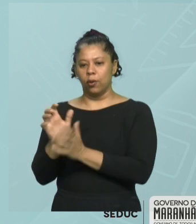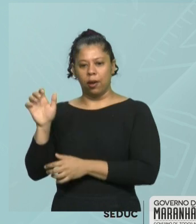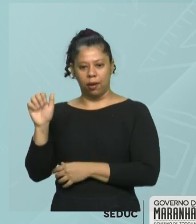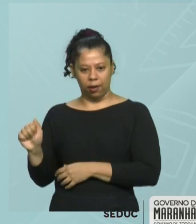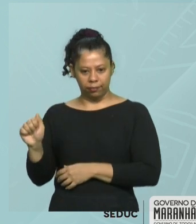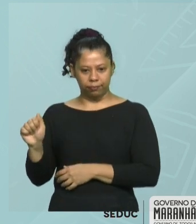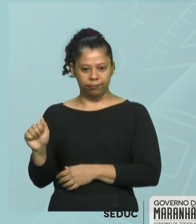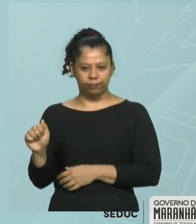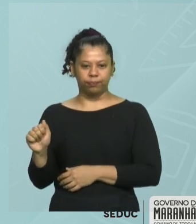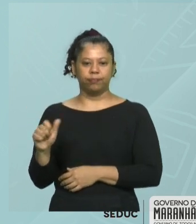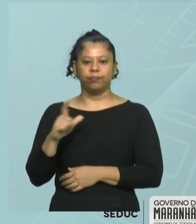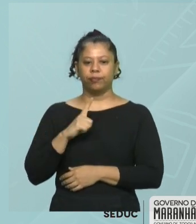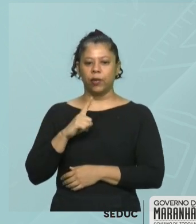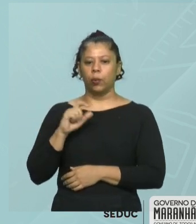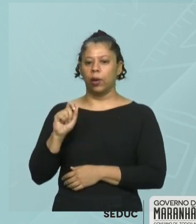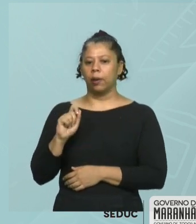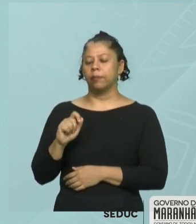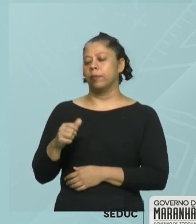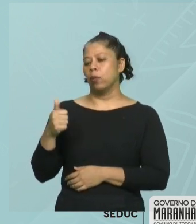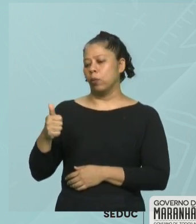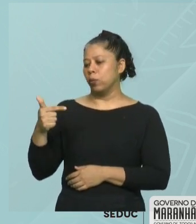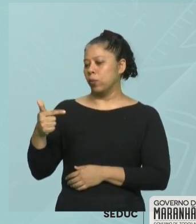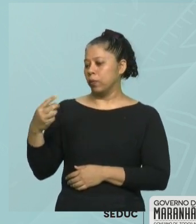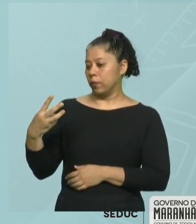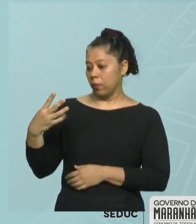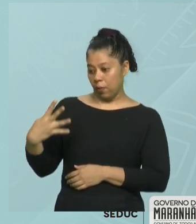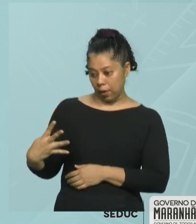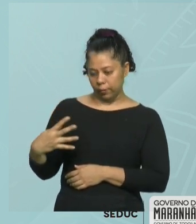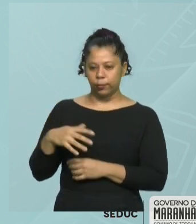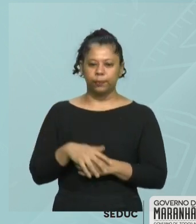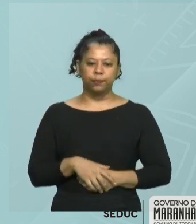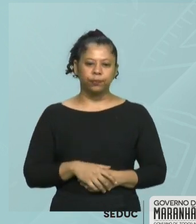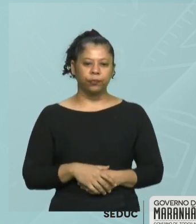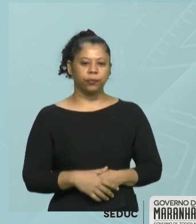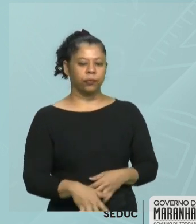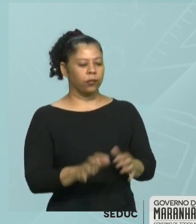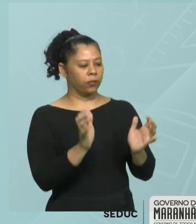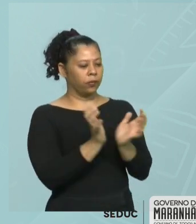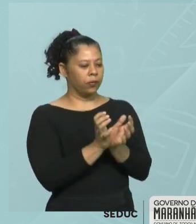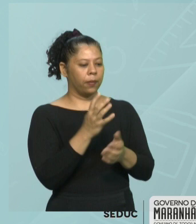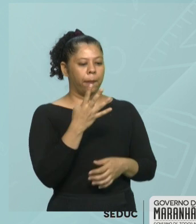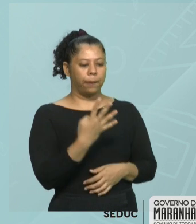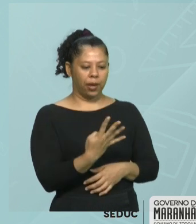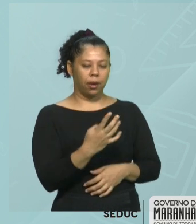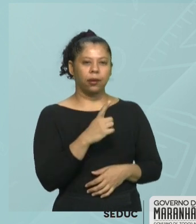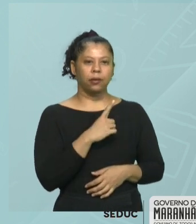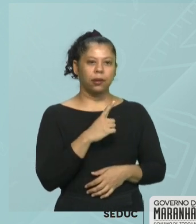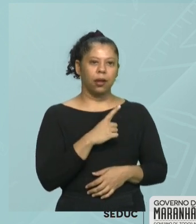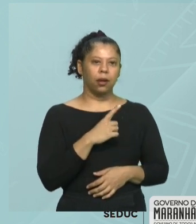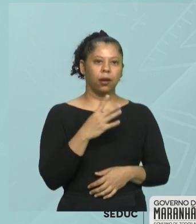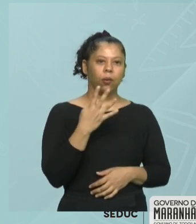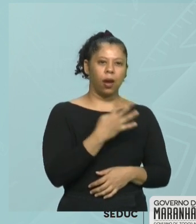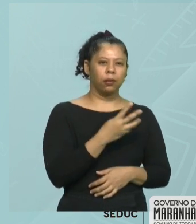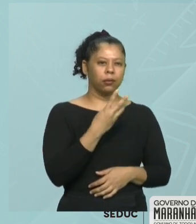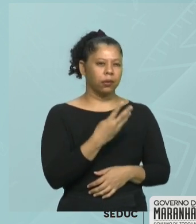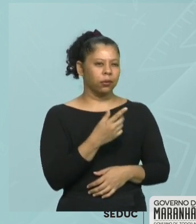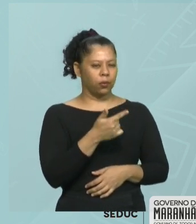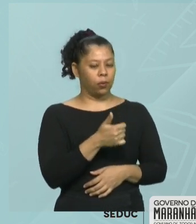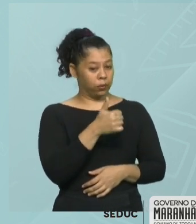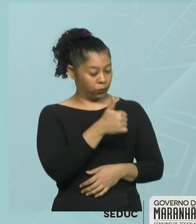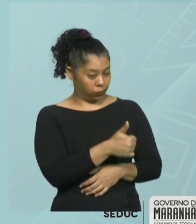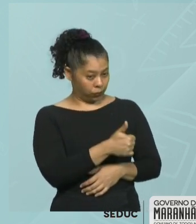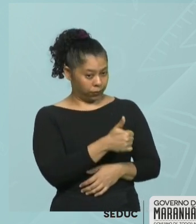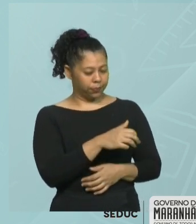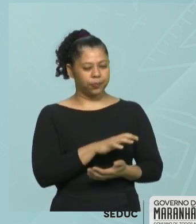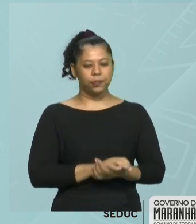que eu tenho os elementos 1, 2, 3 e 4, e tenho o conjunto B, que possui os elementos 4, 3,